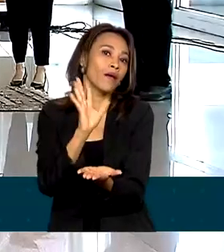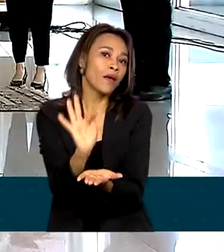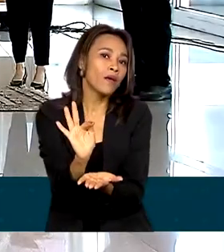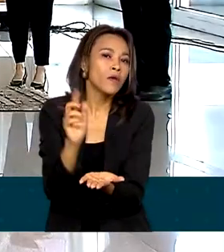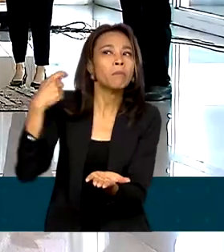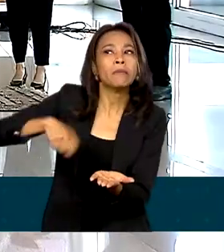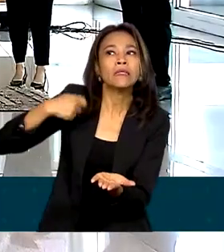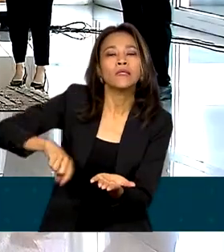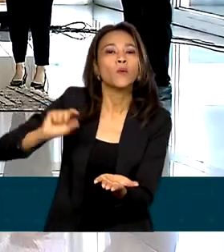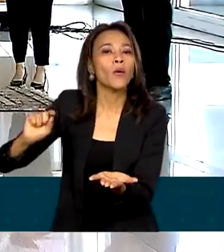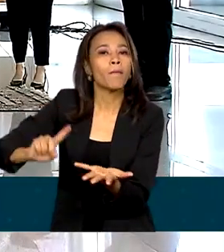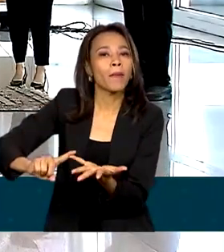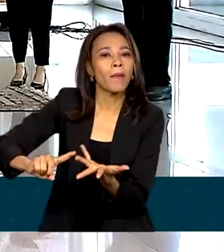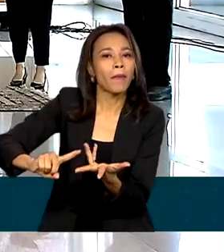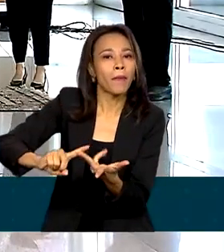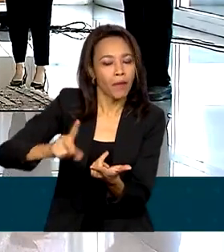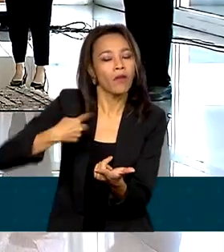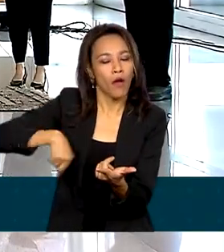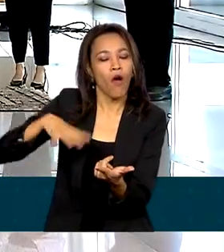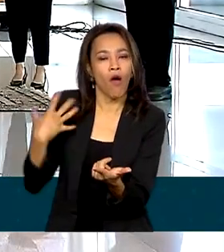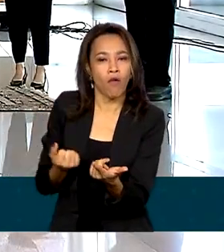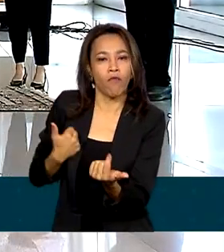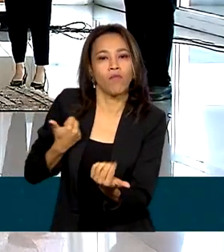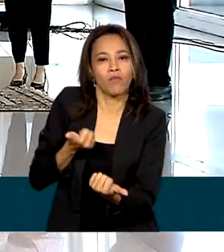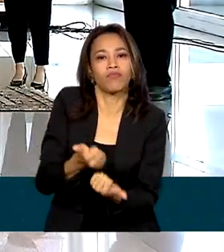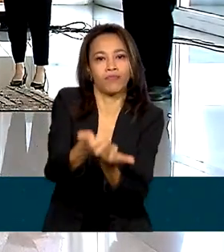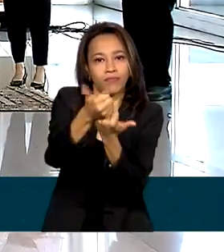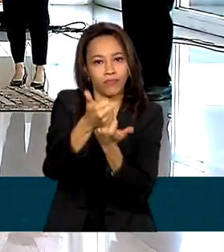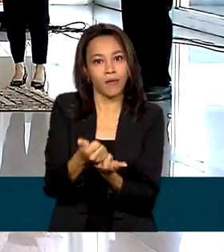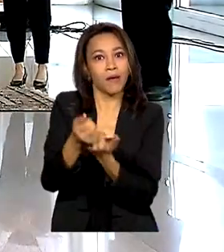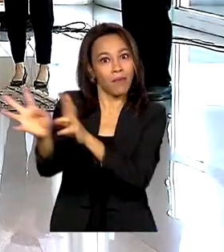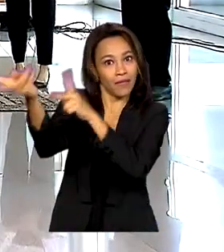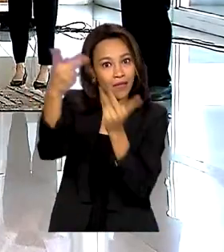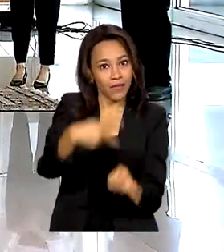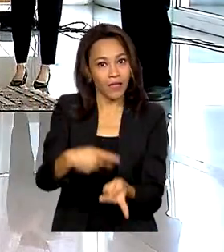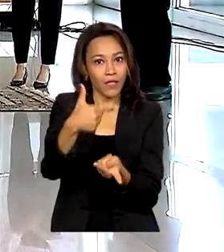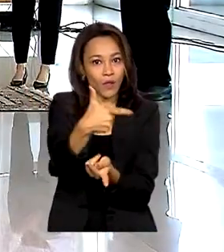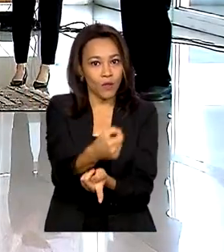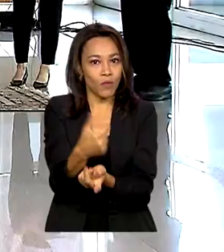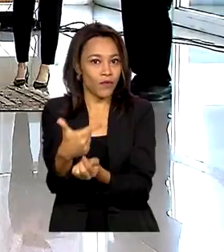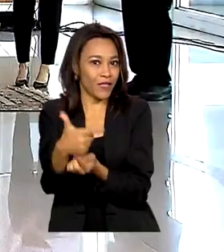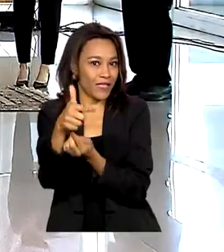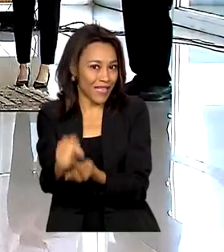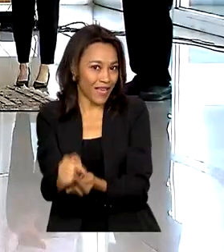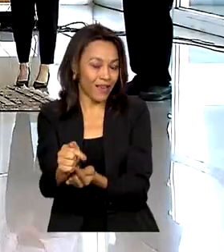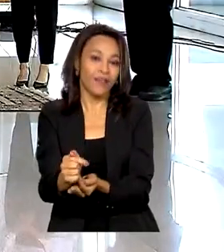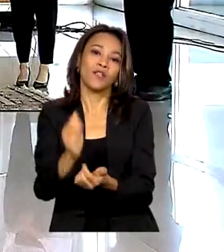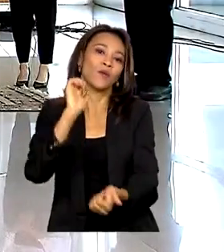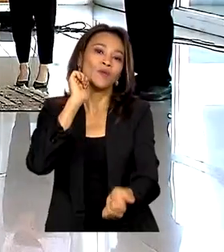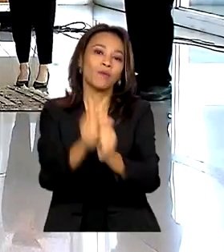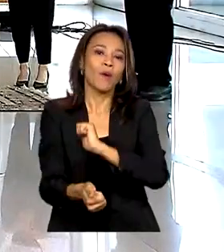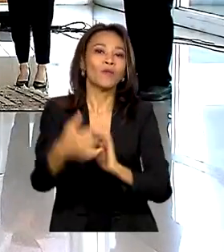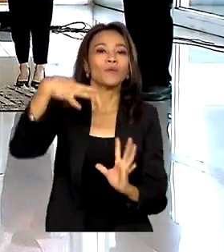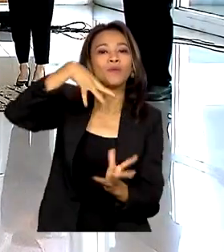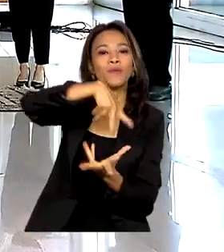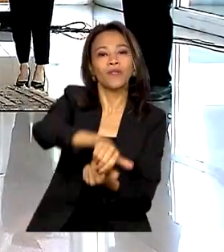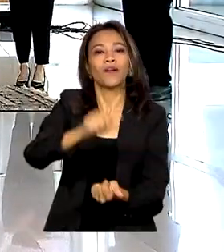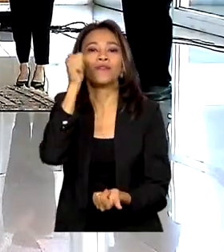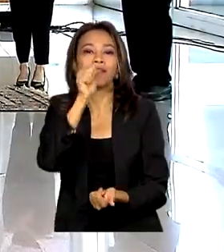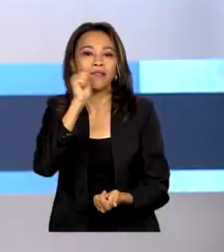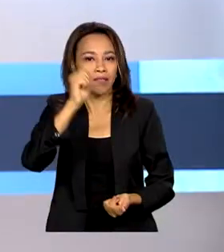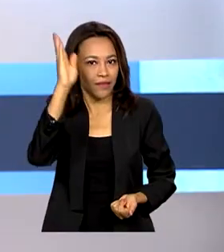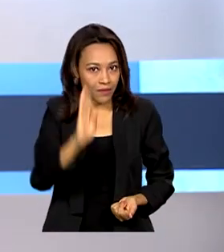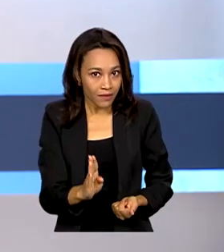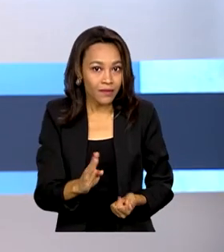necessário para que a gente consiga trazer em 2027 a Copa do Mundo Feminina para o